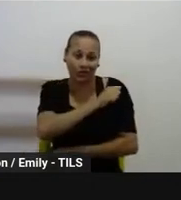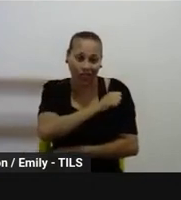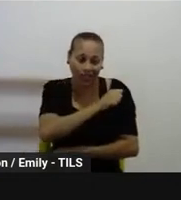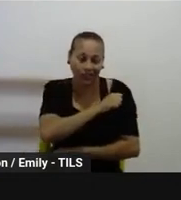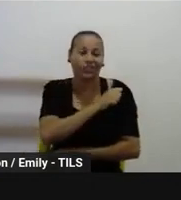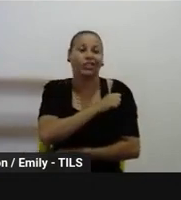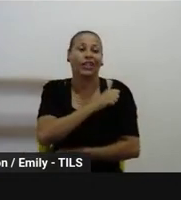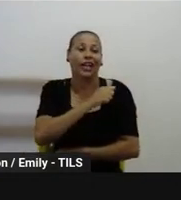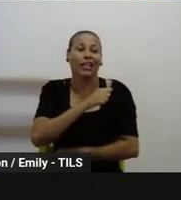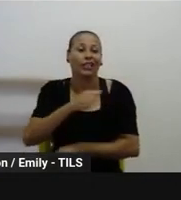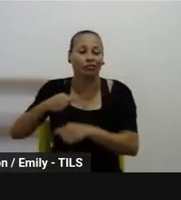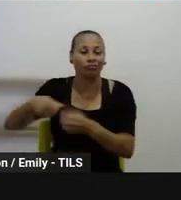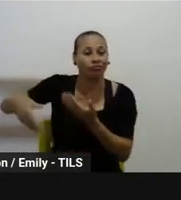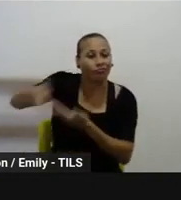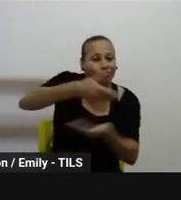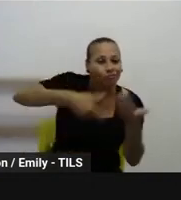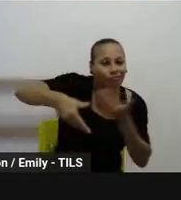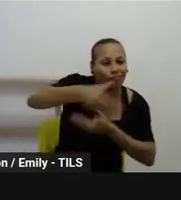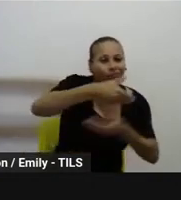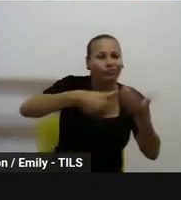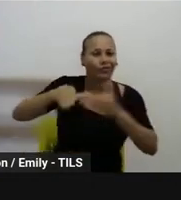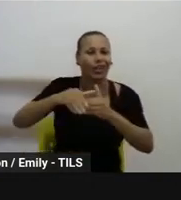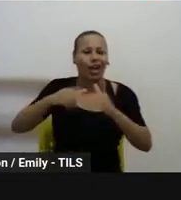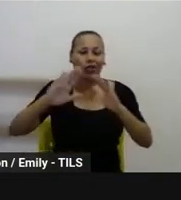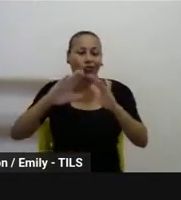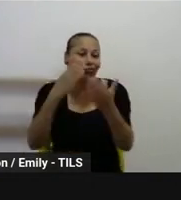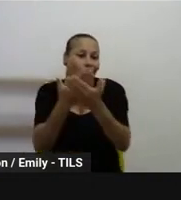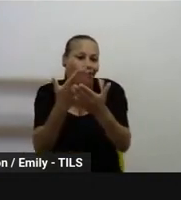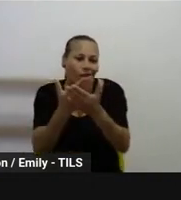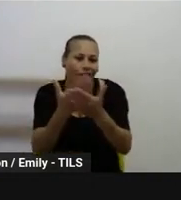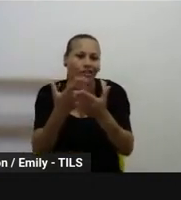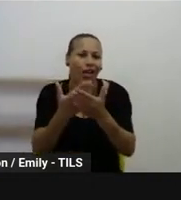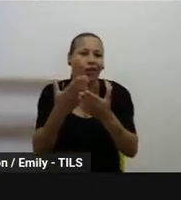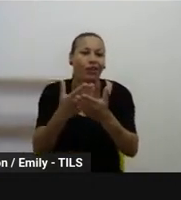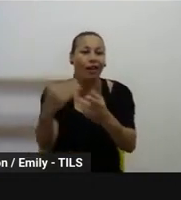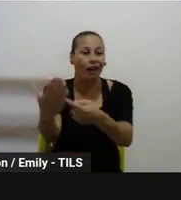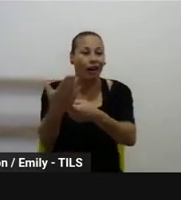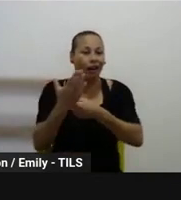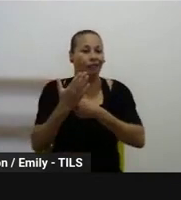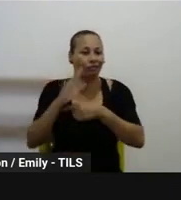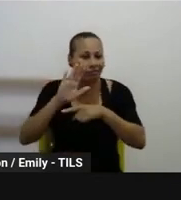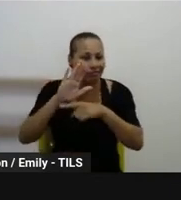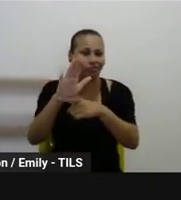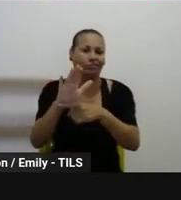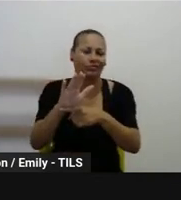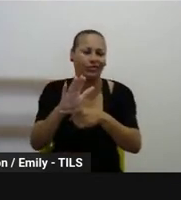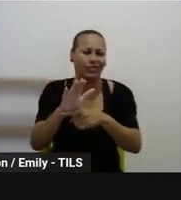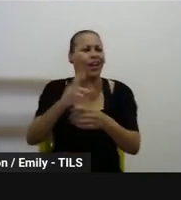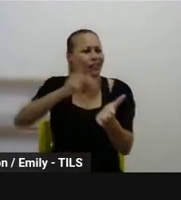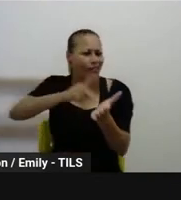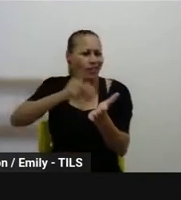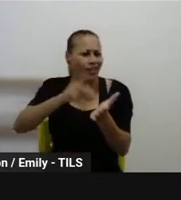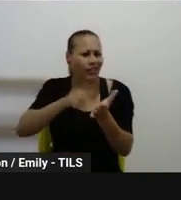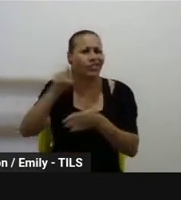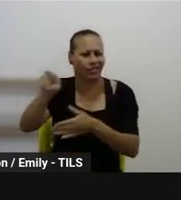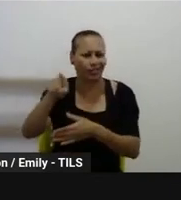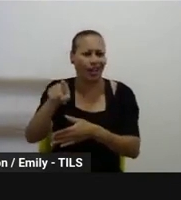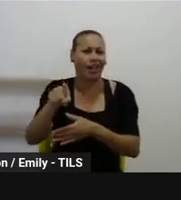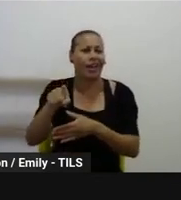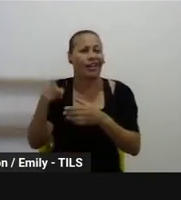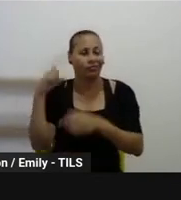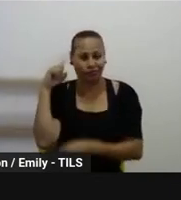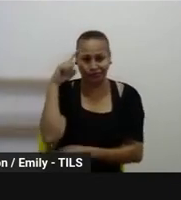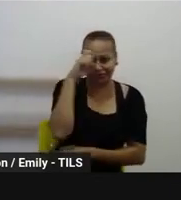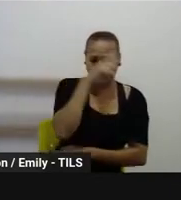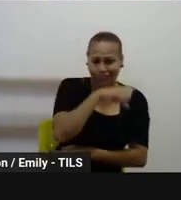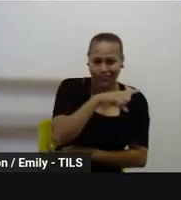nosso entorno, dentro da nossa sala de aula, ele advém de um grupo vulnerável, né, um grupo que faz parte de